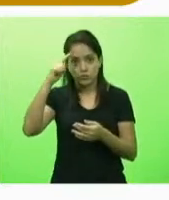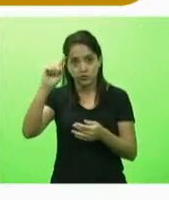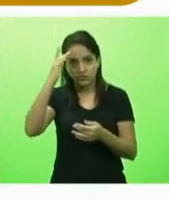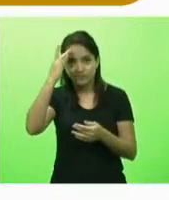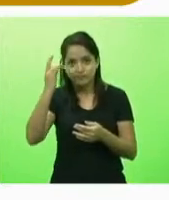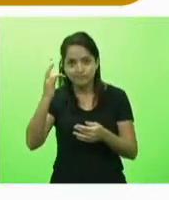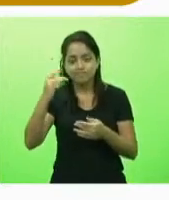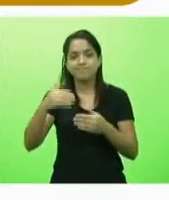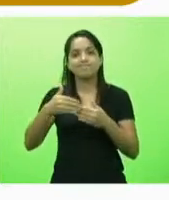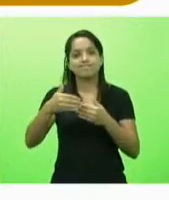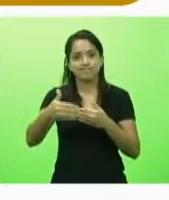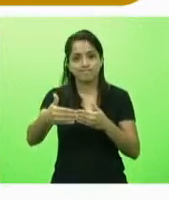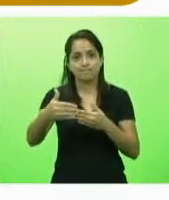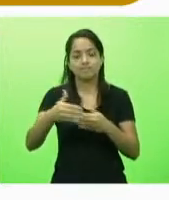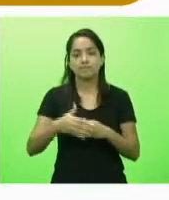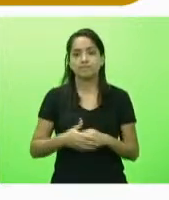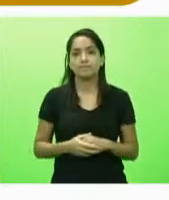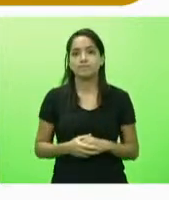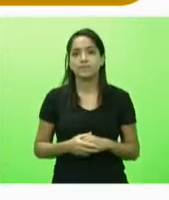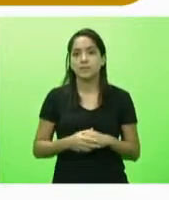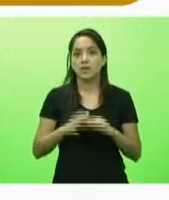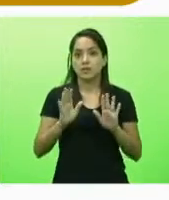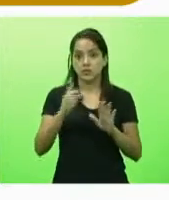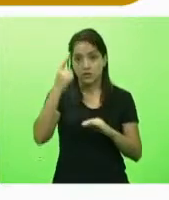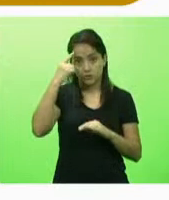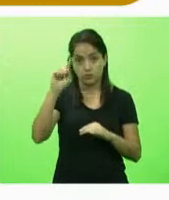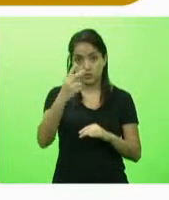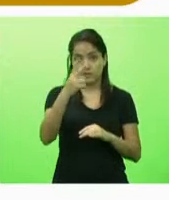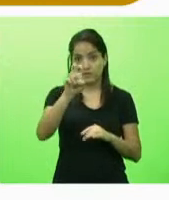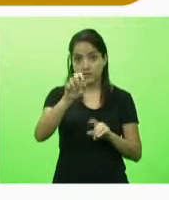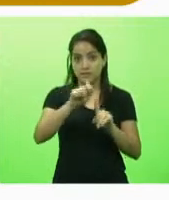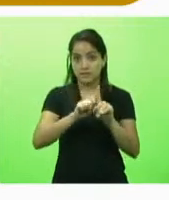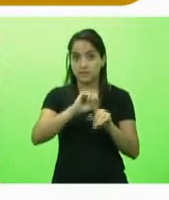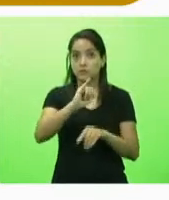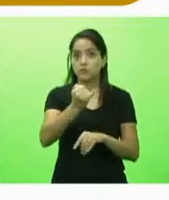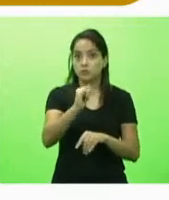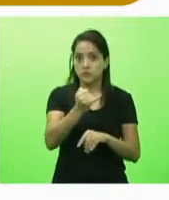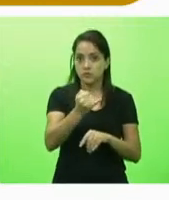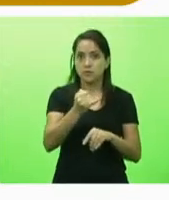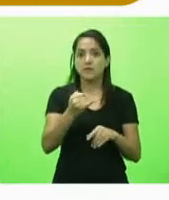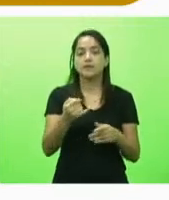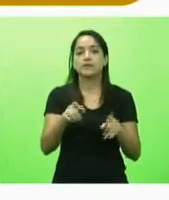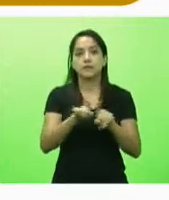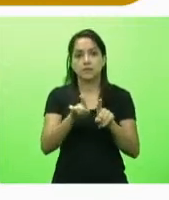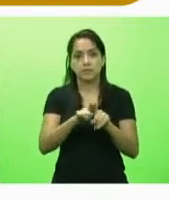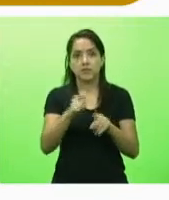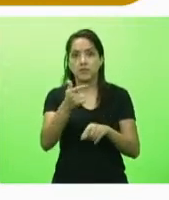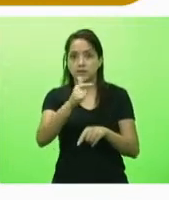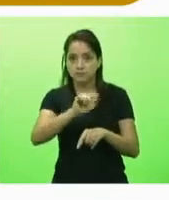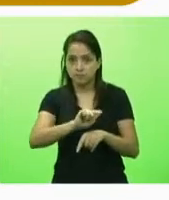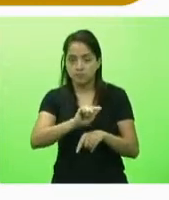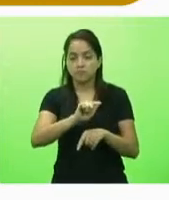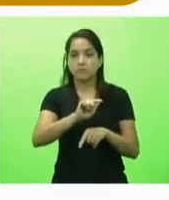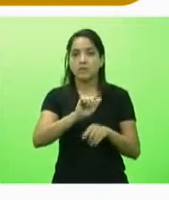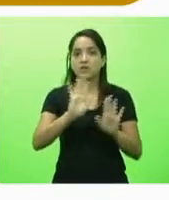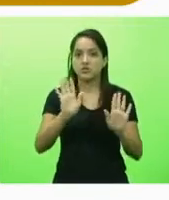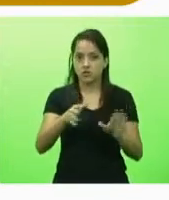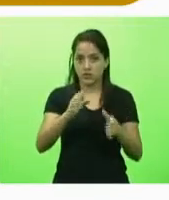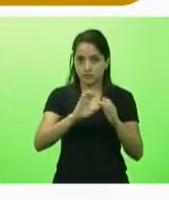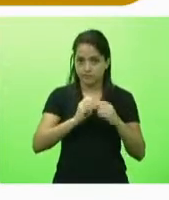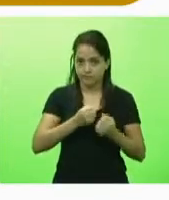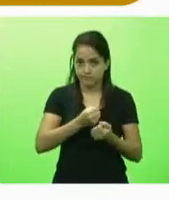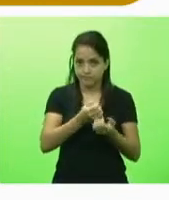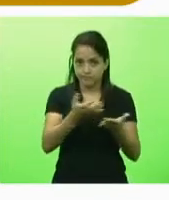recebeu do Ministério da Saúde dia 25 de janeiro vieram também doses de novo da Coronavac já distribuídas